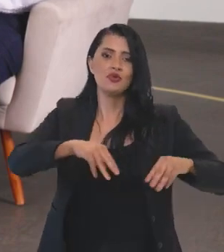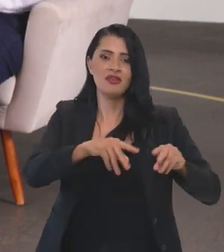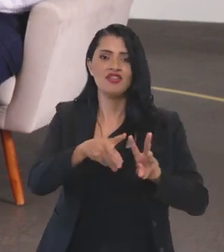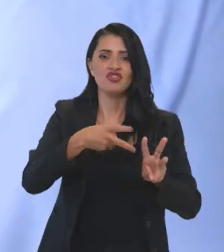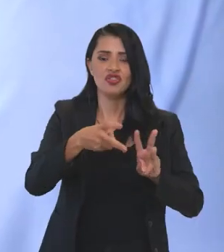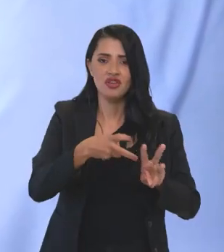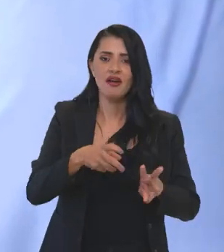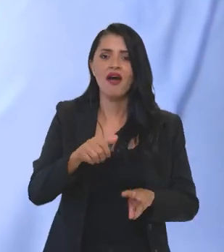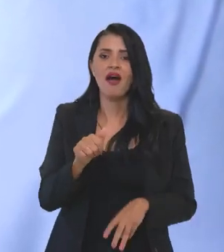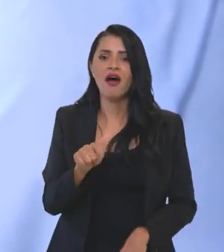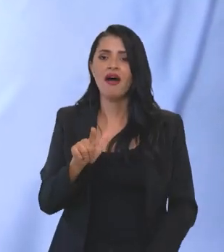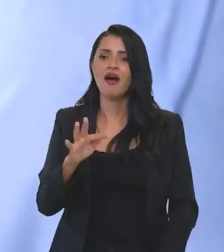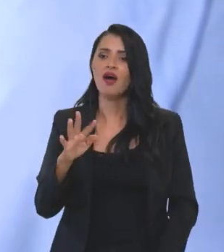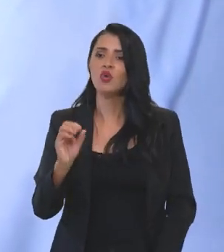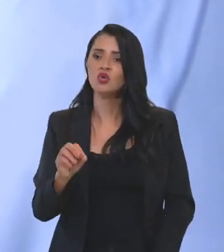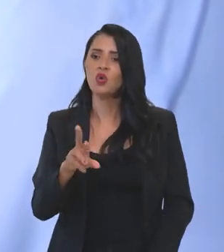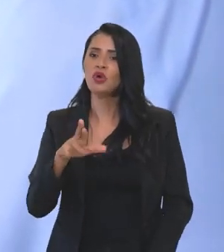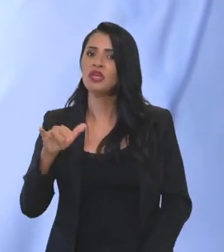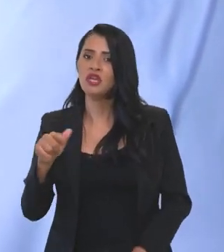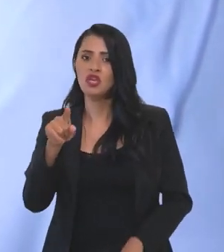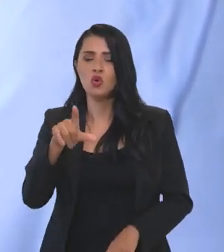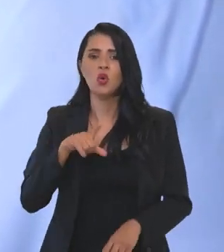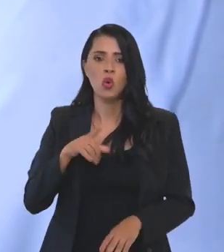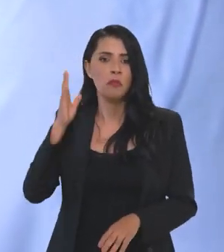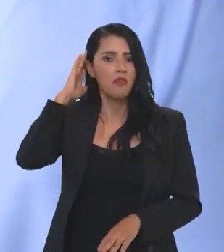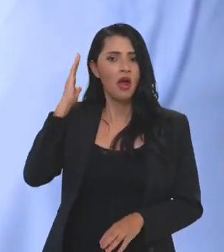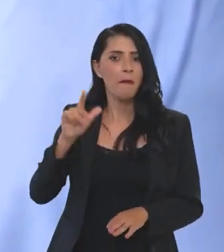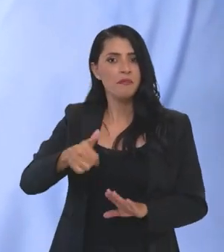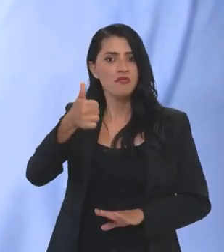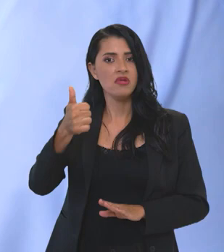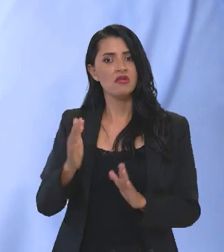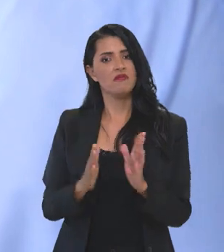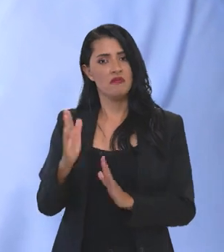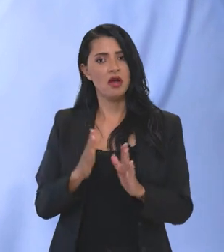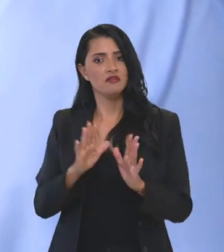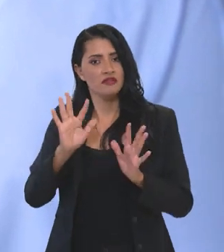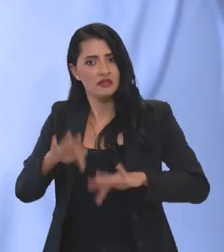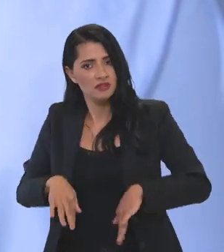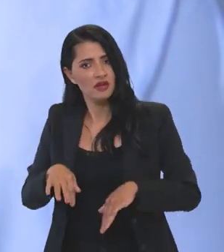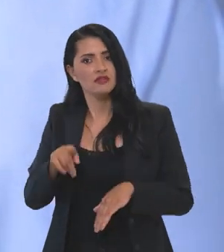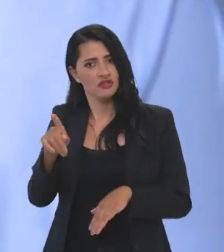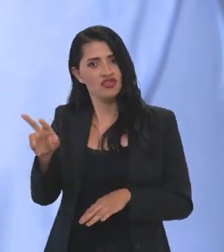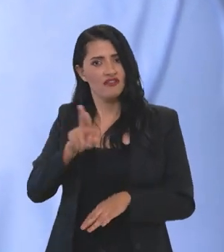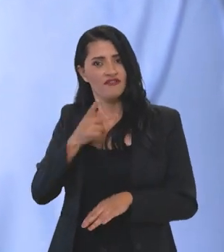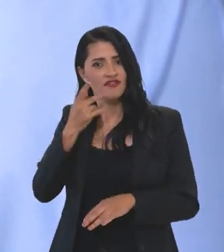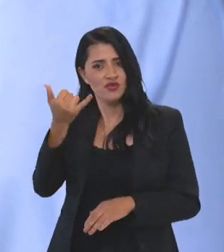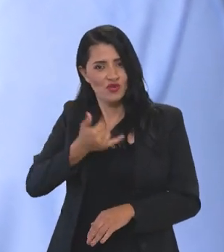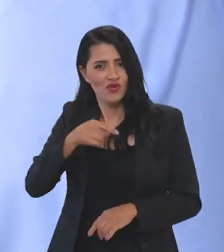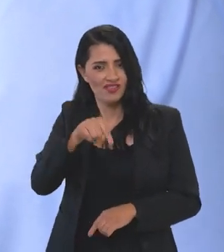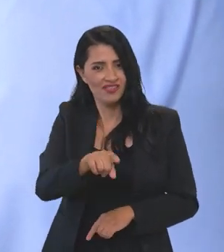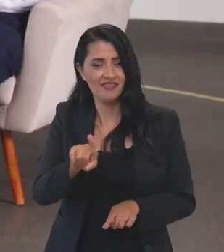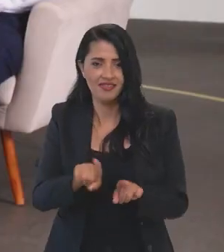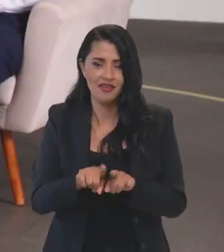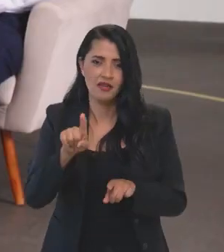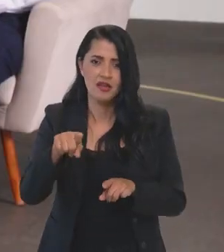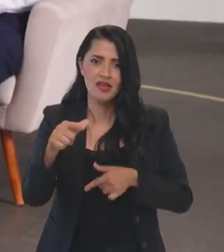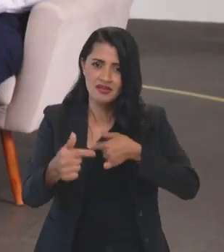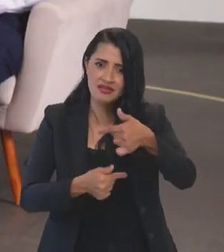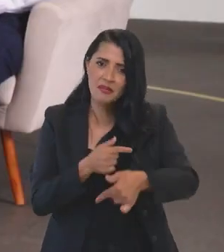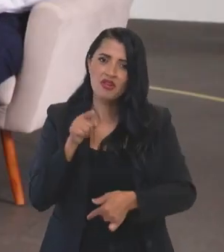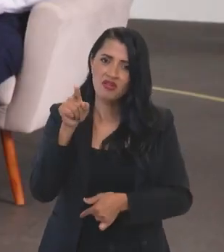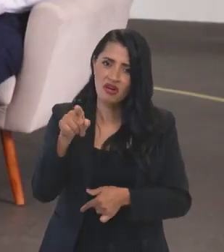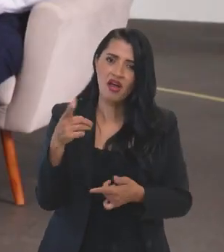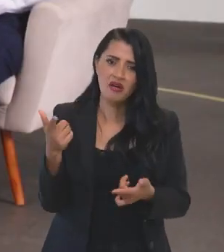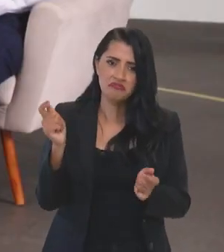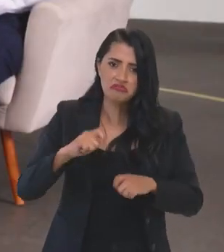Rio Guamá, no Pará, que teve a primeira fase de desintrusão, encerrada recentemente, como a senhora já fez referência aqui, né? O saldo